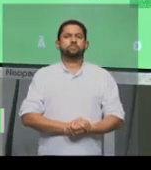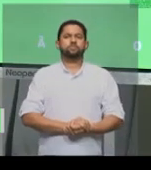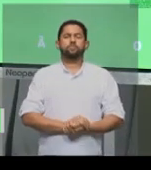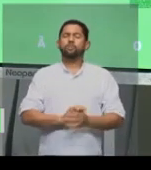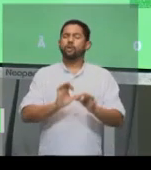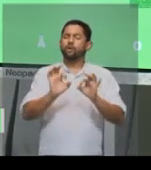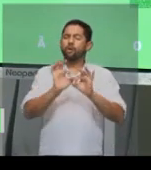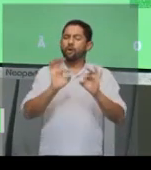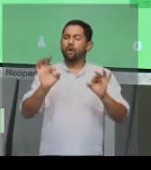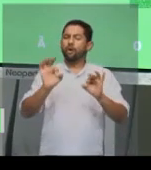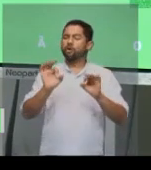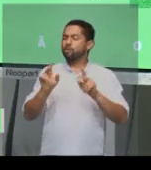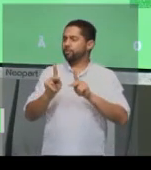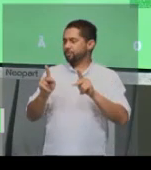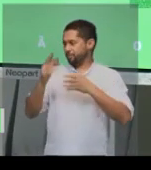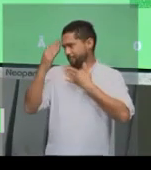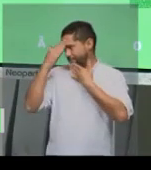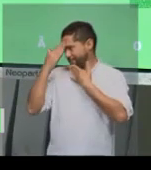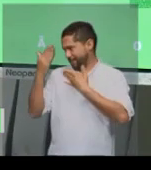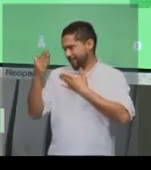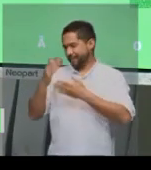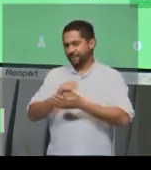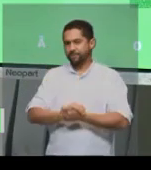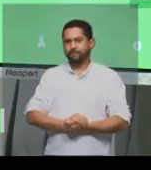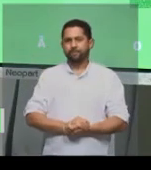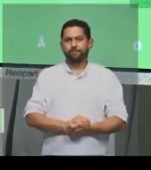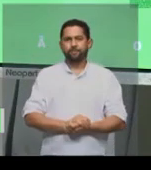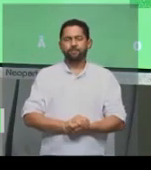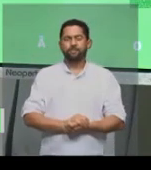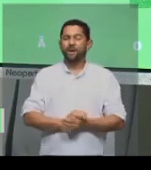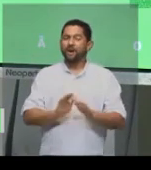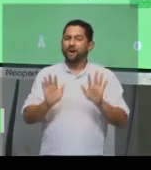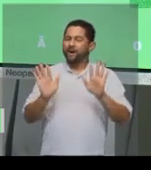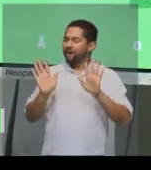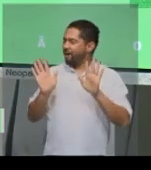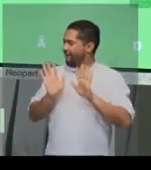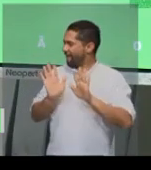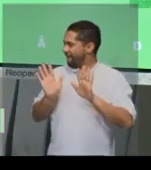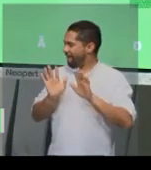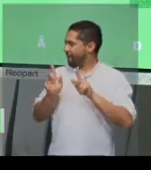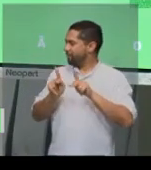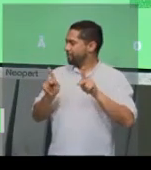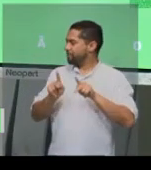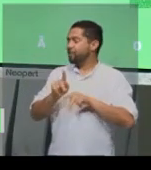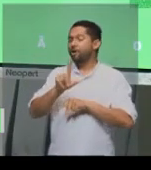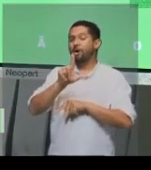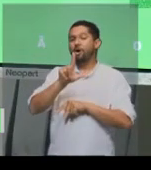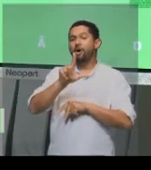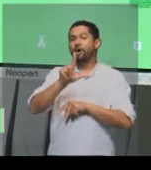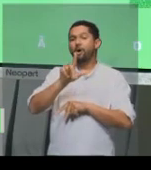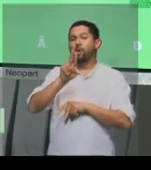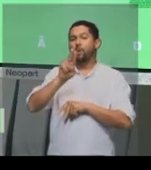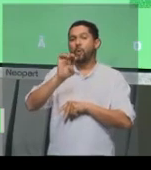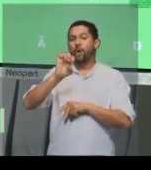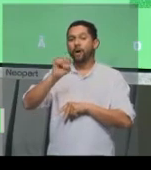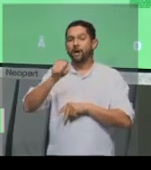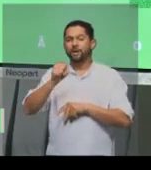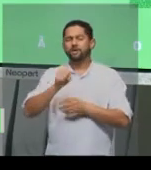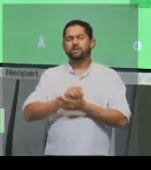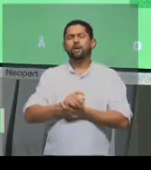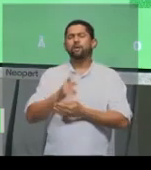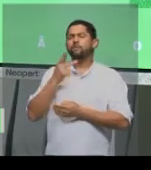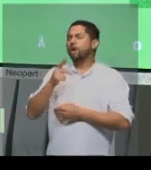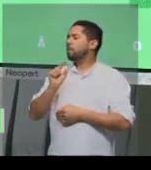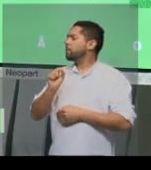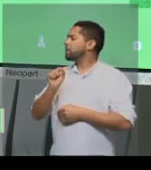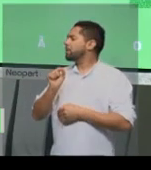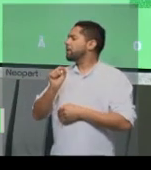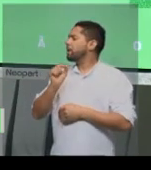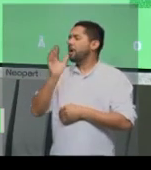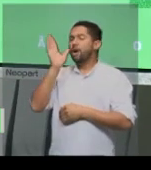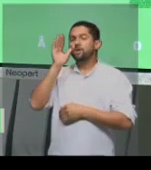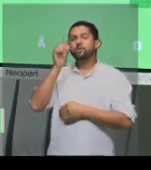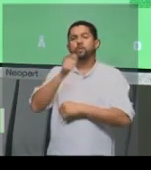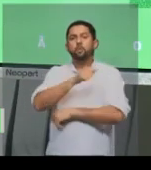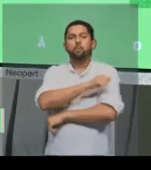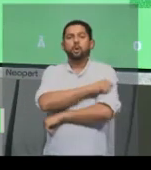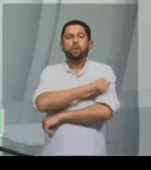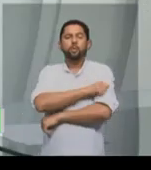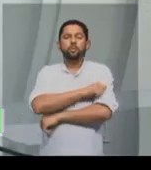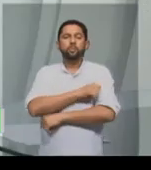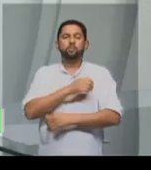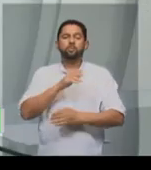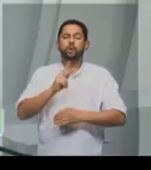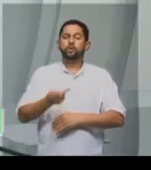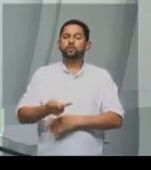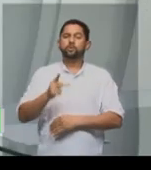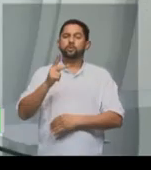obrigada. Tudo bem, professor Lucas, seja bem-vindo. Obrigado. Conta para a gente o que os alunos viram nas suas aulas hoje em História.